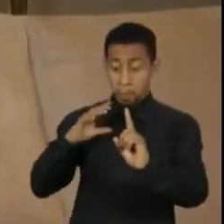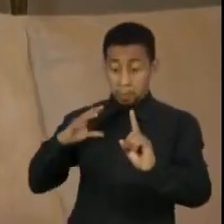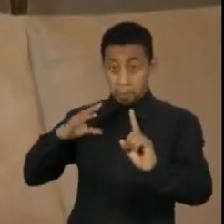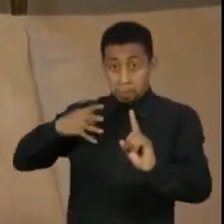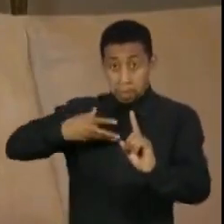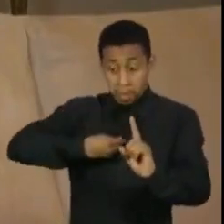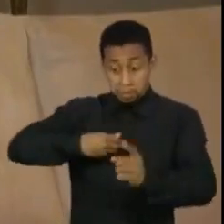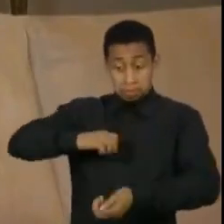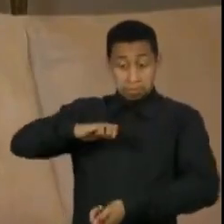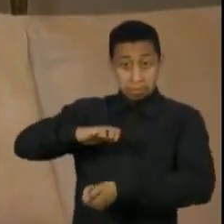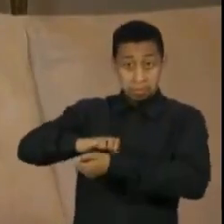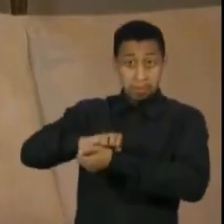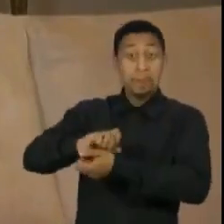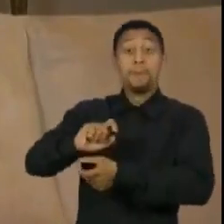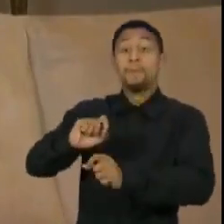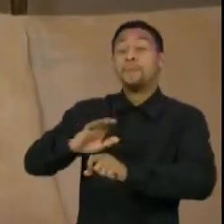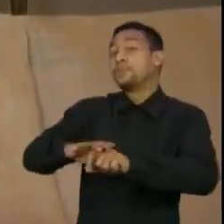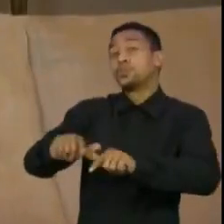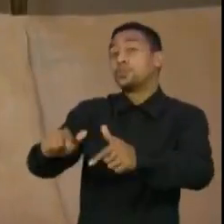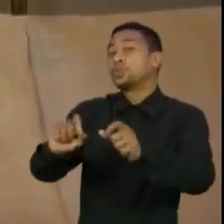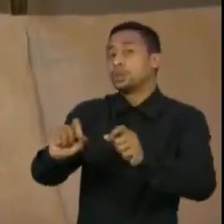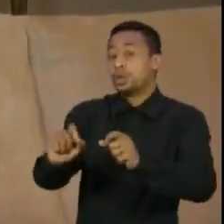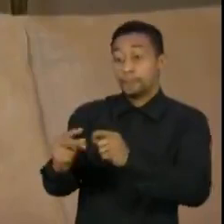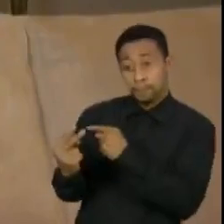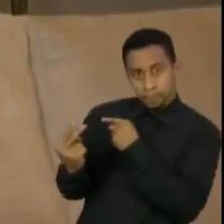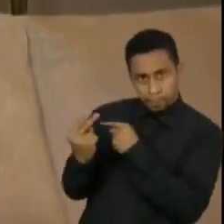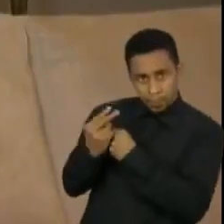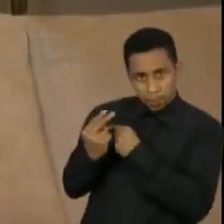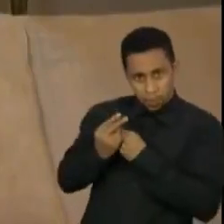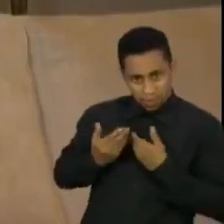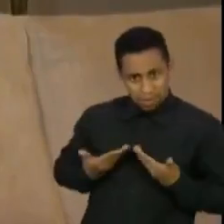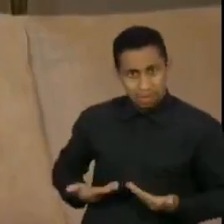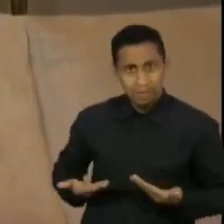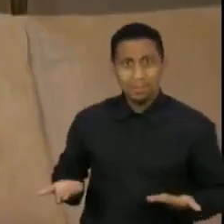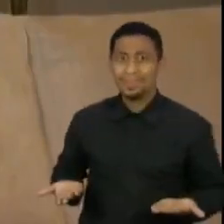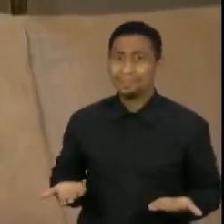indenidade dele daqui por diante, não é?